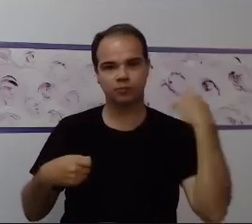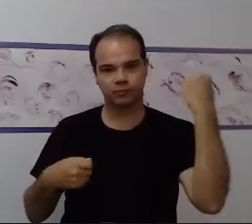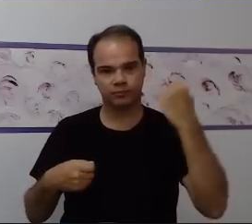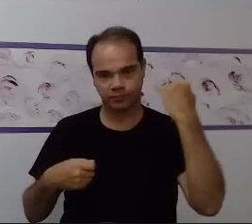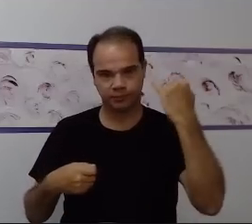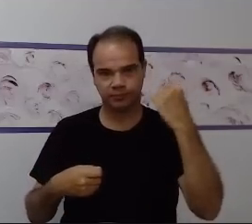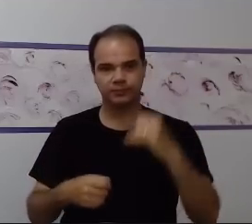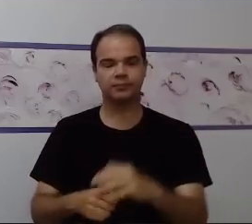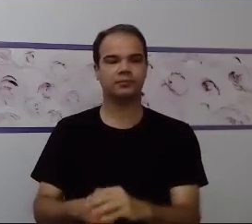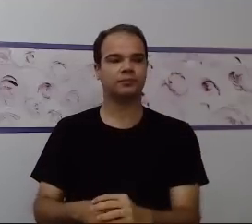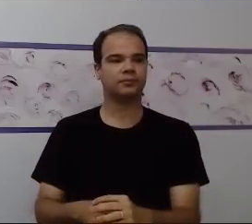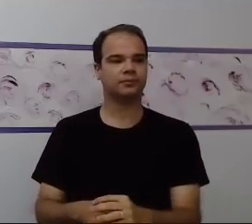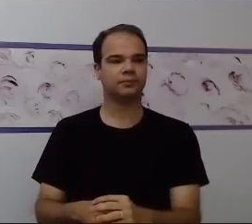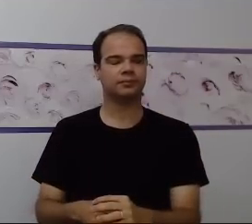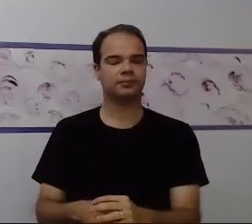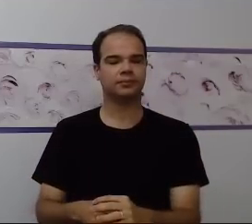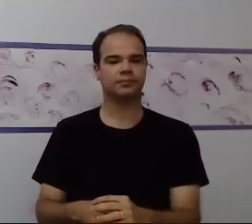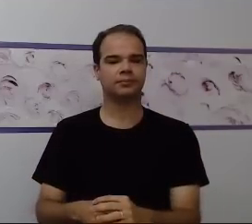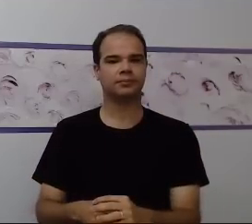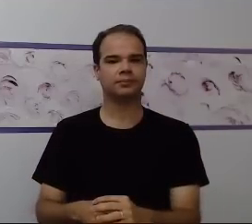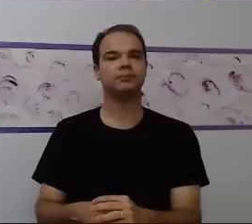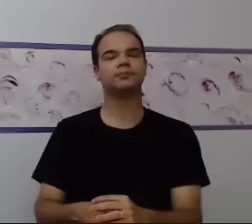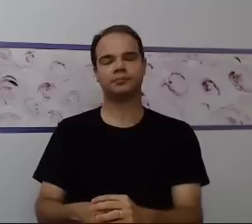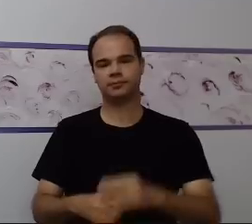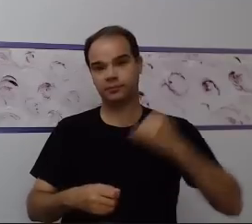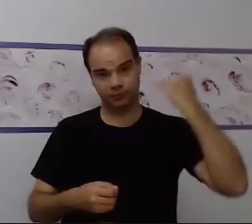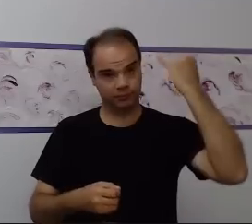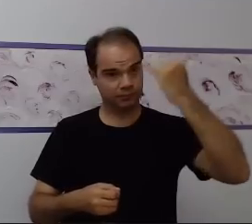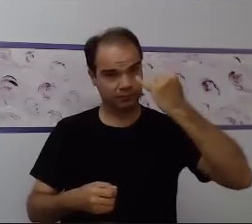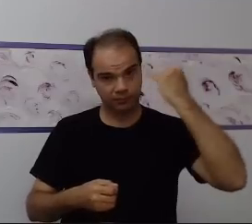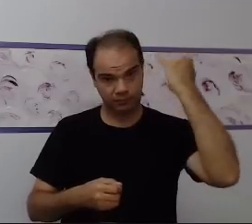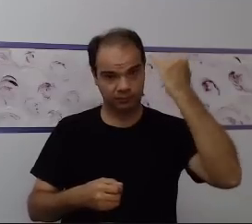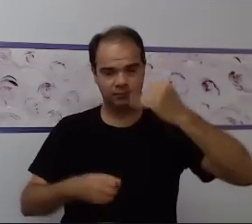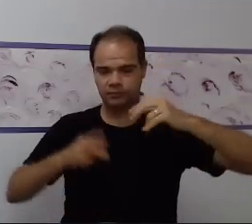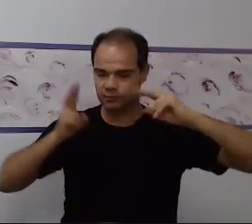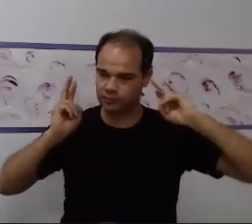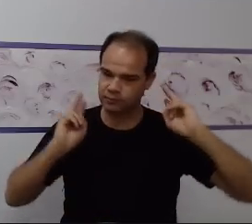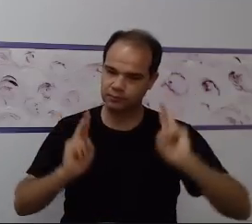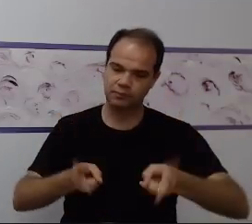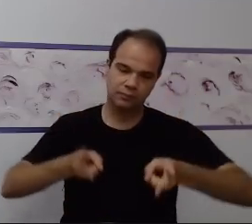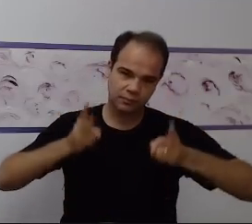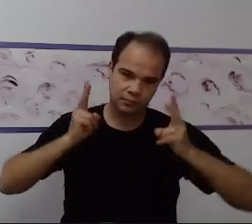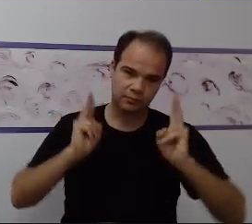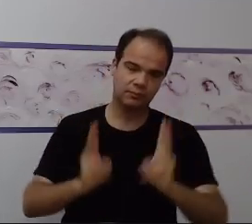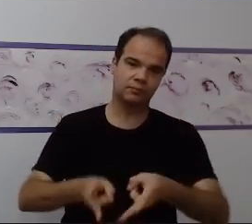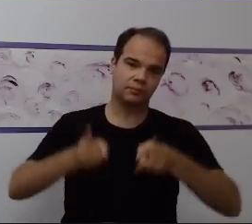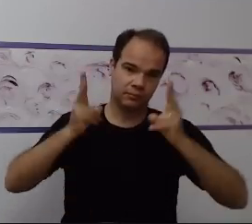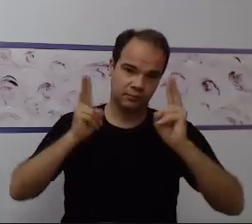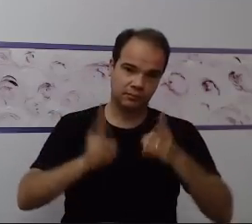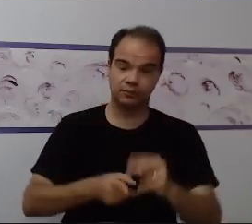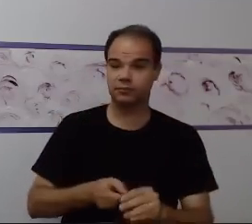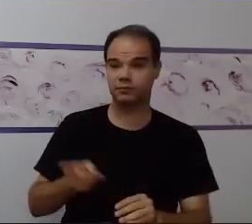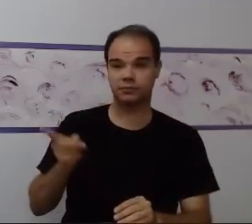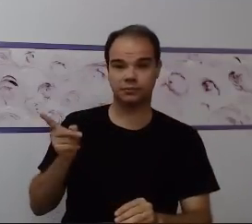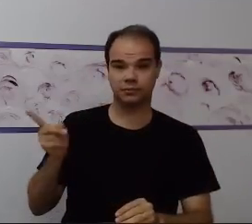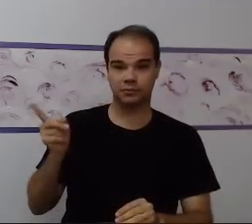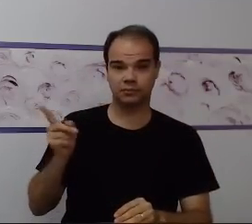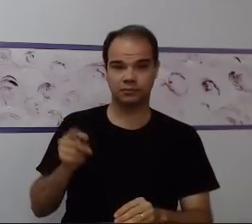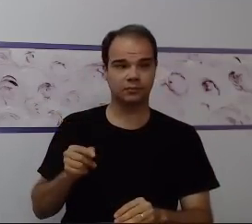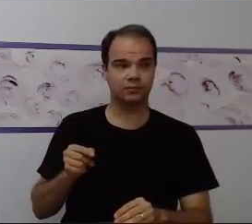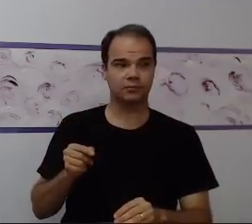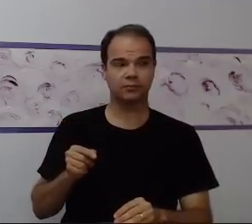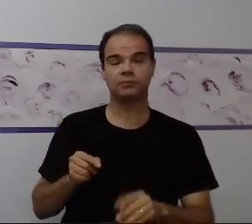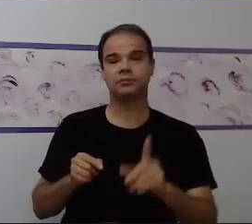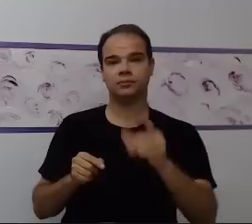É importante frisar só um adendo aqui, sempre que quando nós formos informar que a criança vai manifestar alguma ação, você reforçar